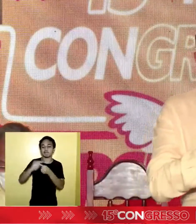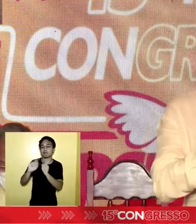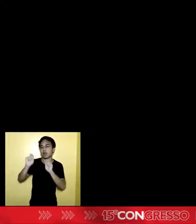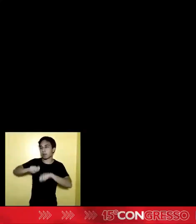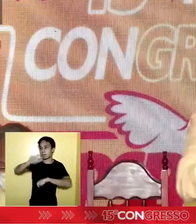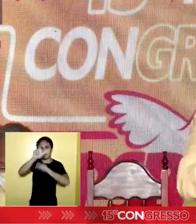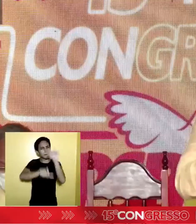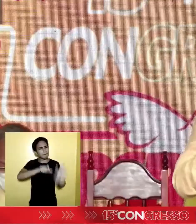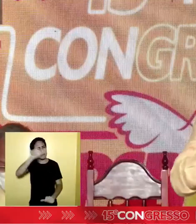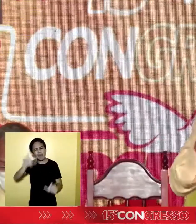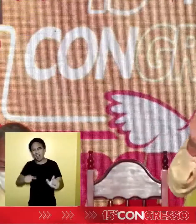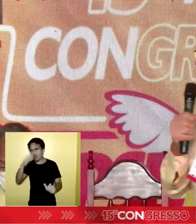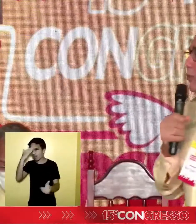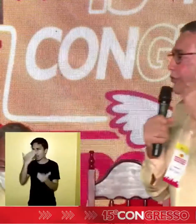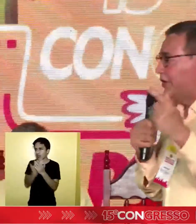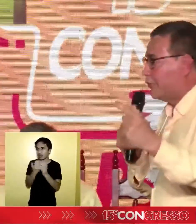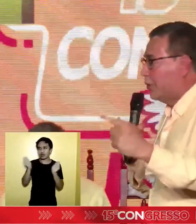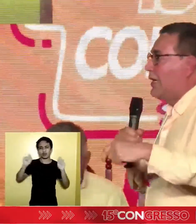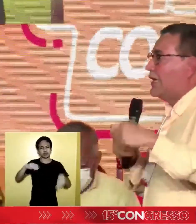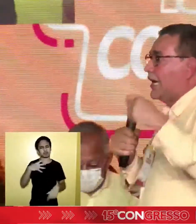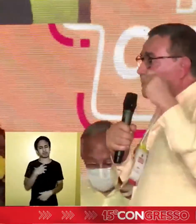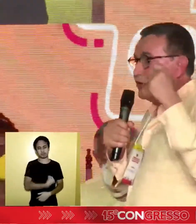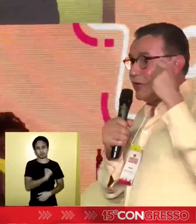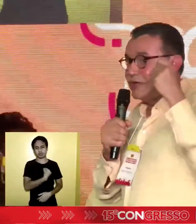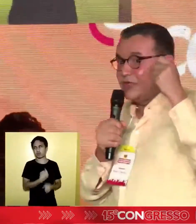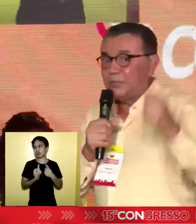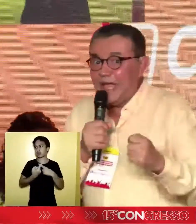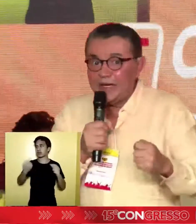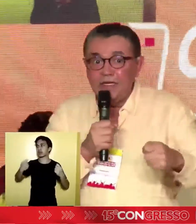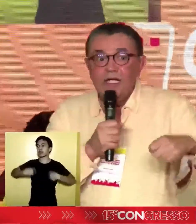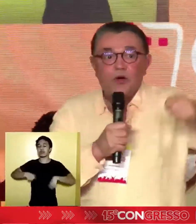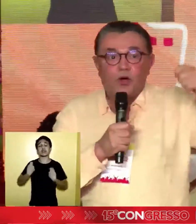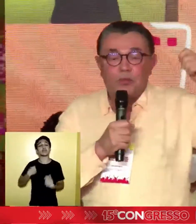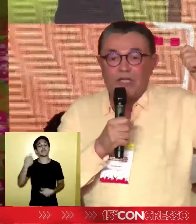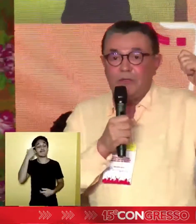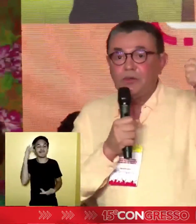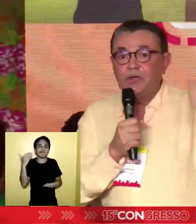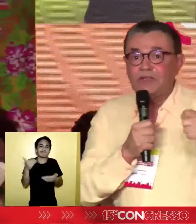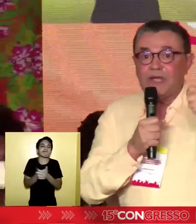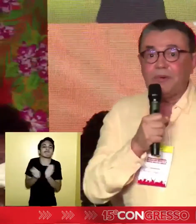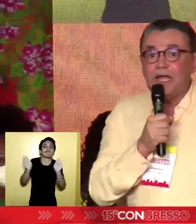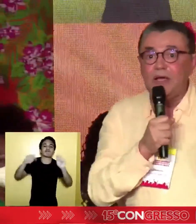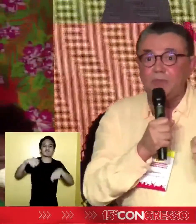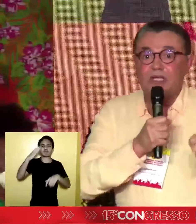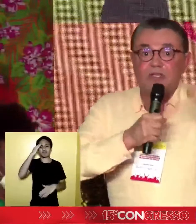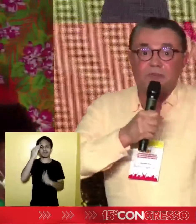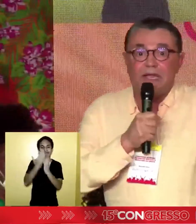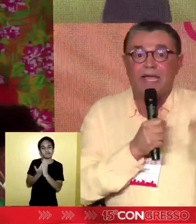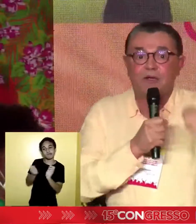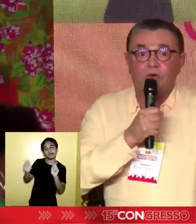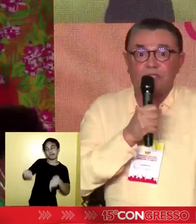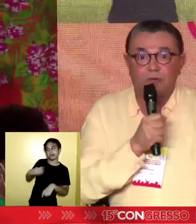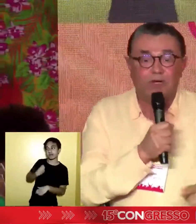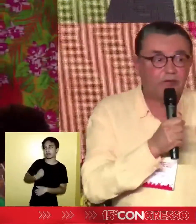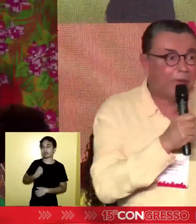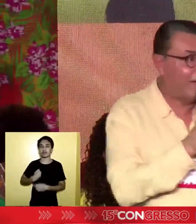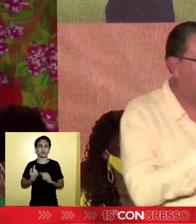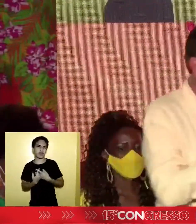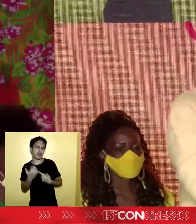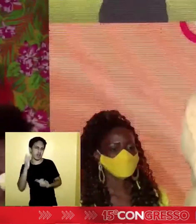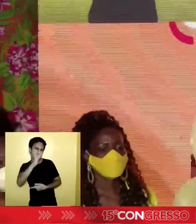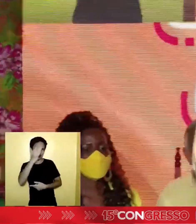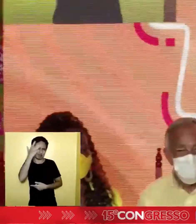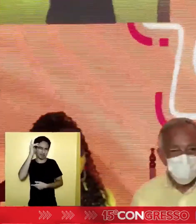que as pessoas acreditem que é possível, que as pessoas esperem como as minorias abrahâmicas, que esperaram contra toda